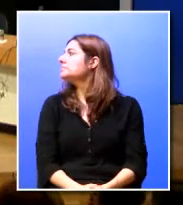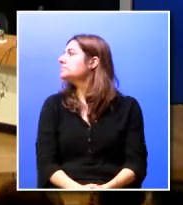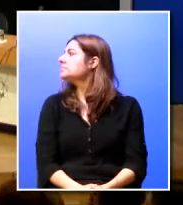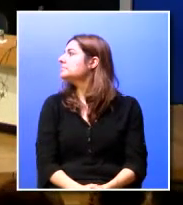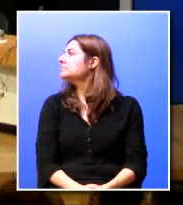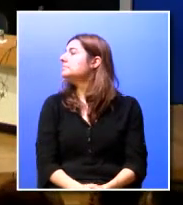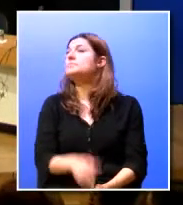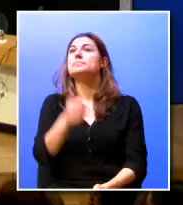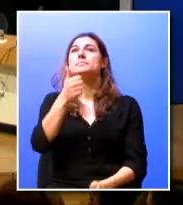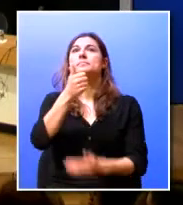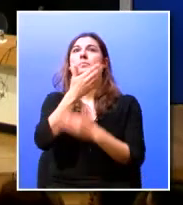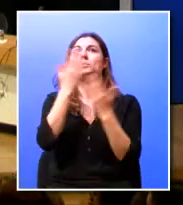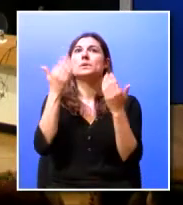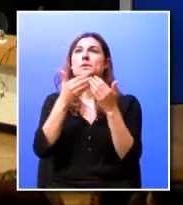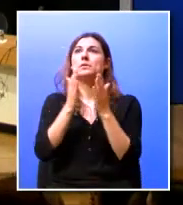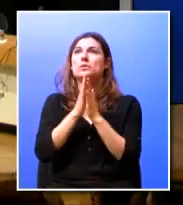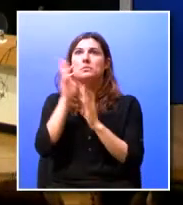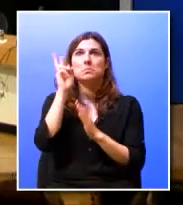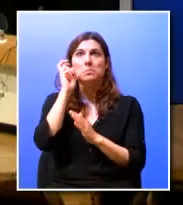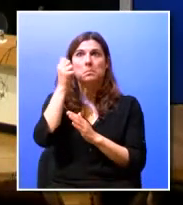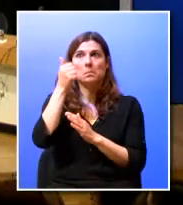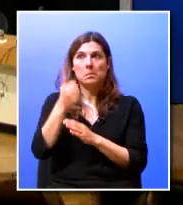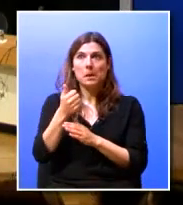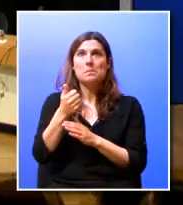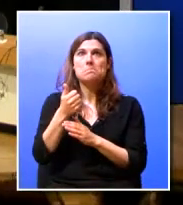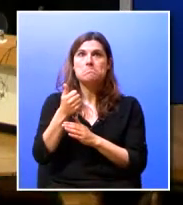Bom dia a todos. Não sei se me estão a ouvir bem.